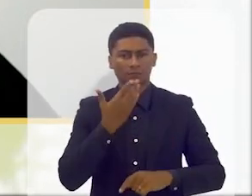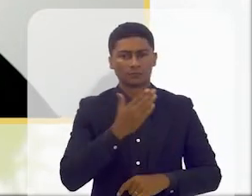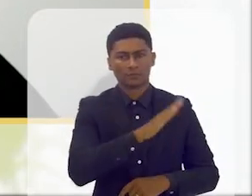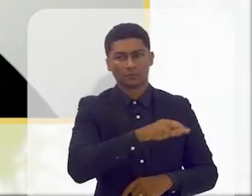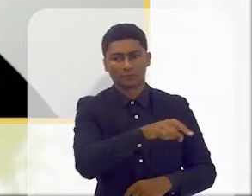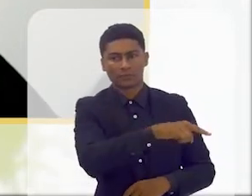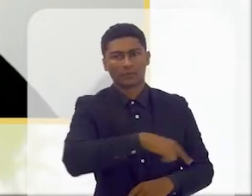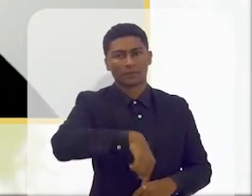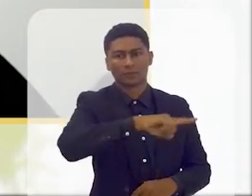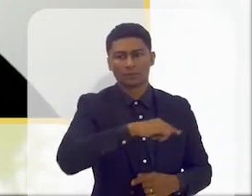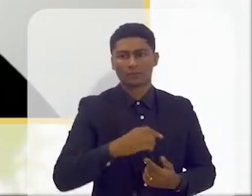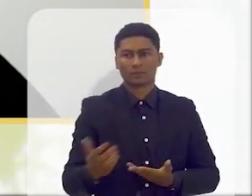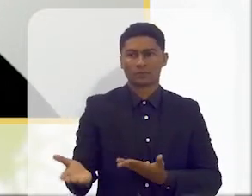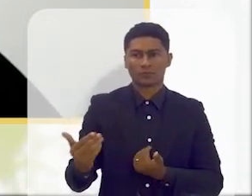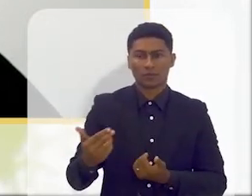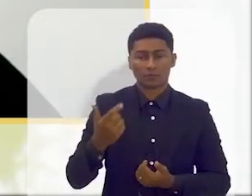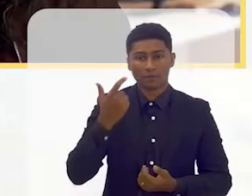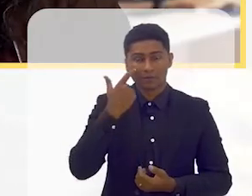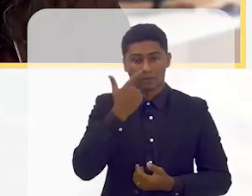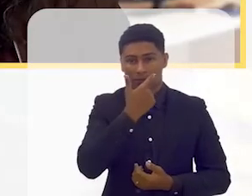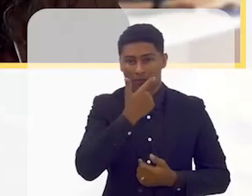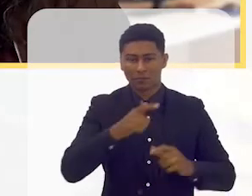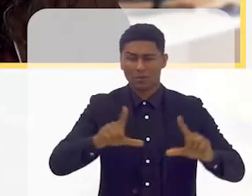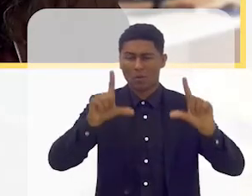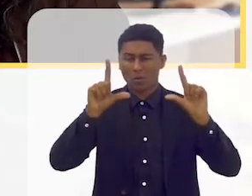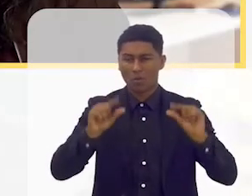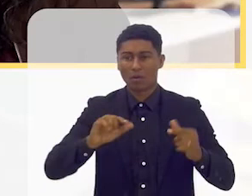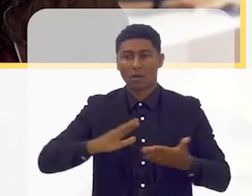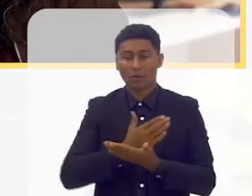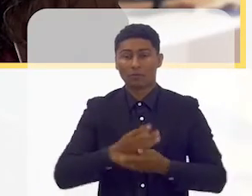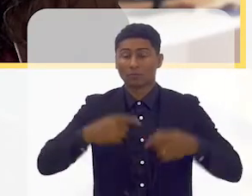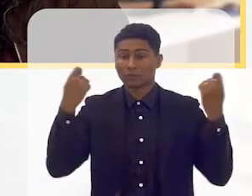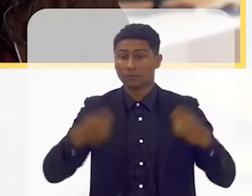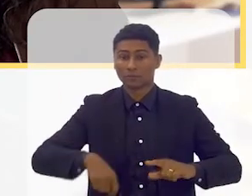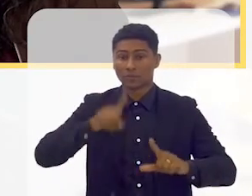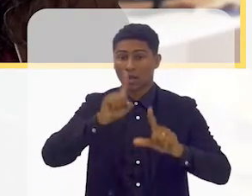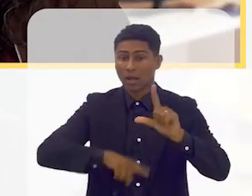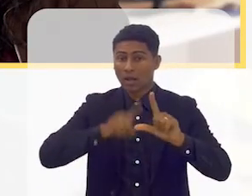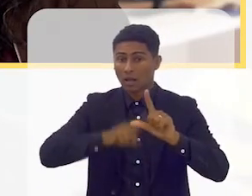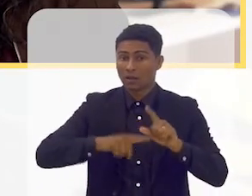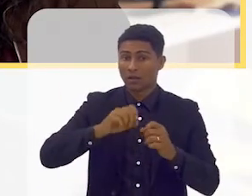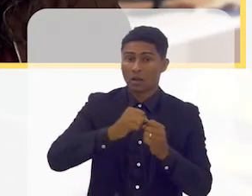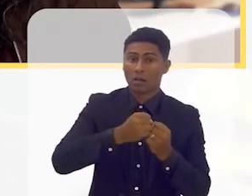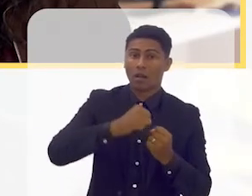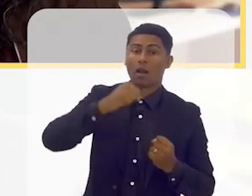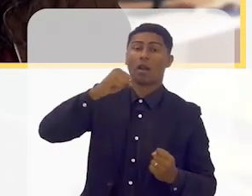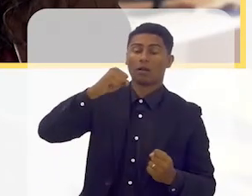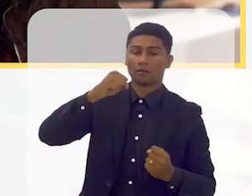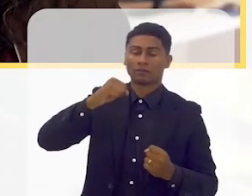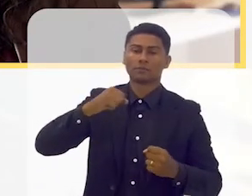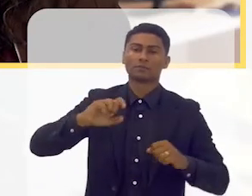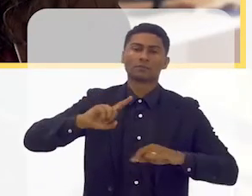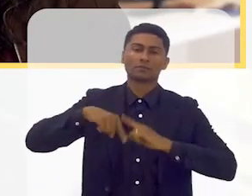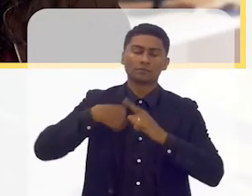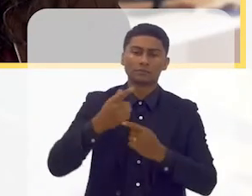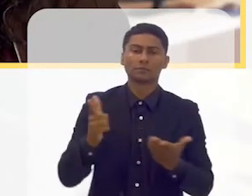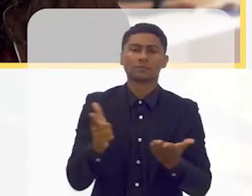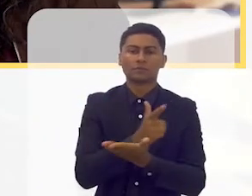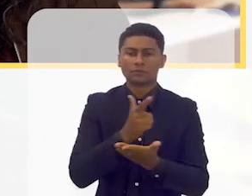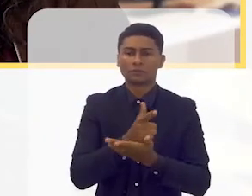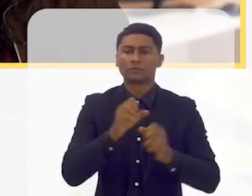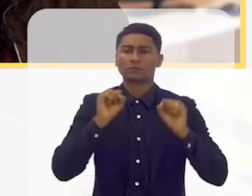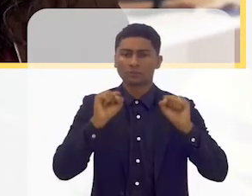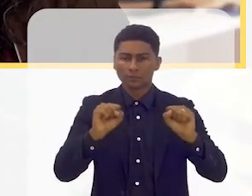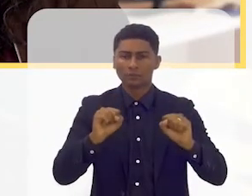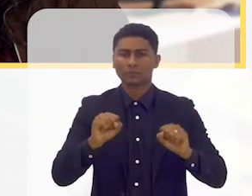há pessoas que têm baixa visão e, portanto, precisam de umas letras mais ampliadas. Depois, esse próprio livro pode ter aquilo que